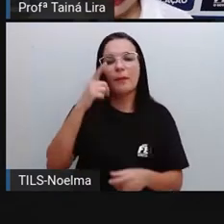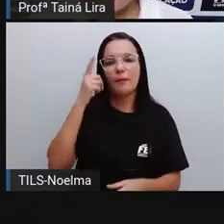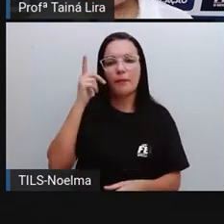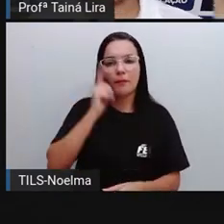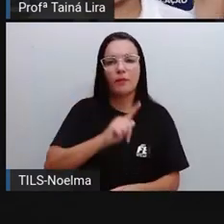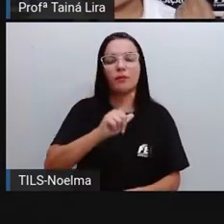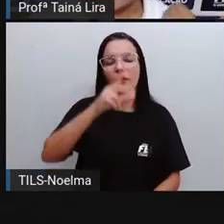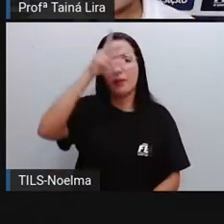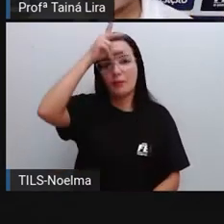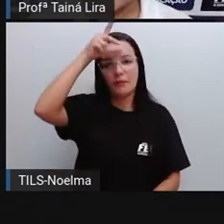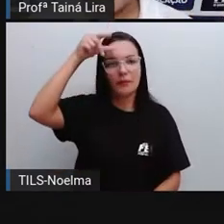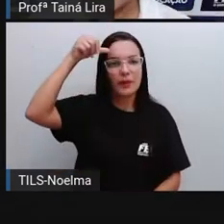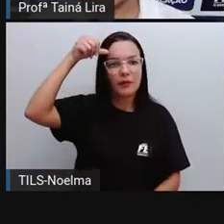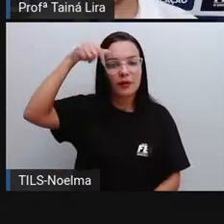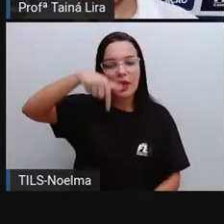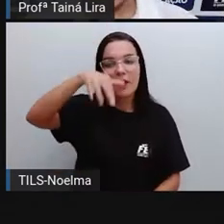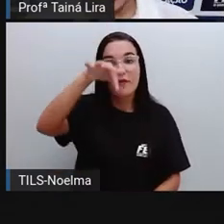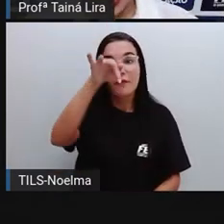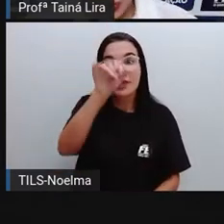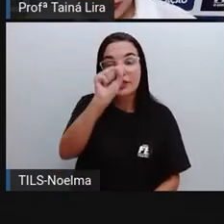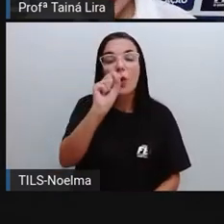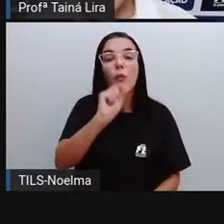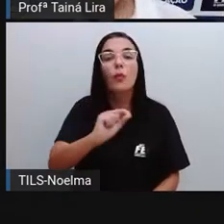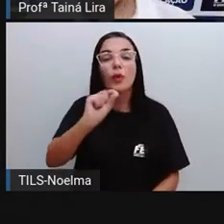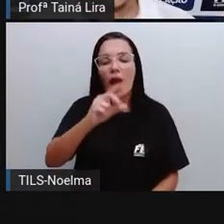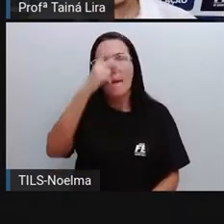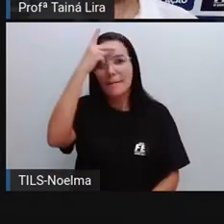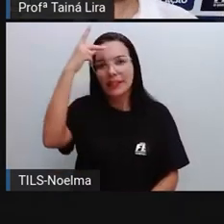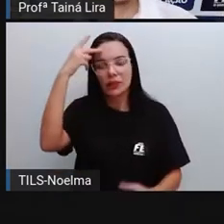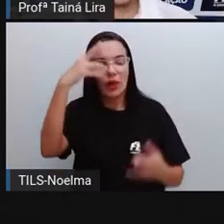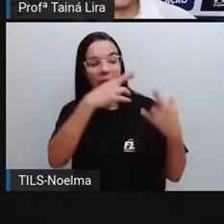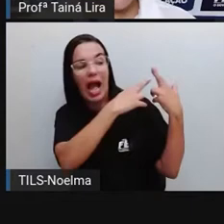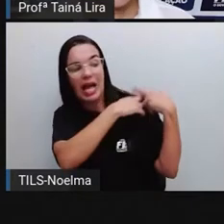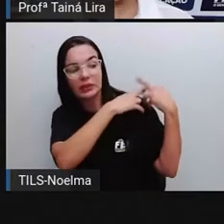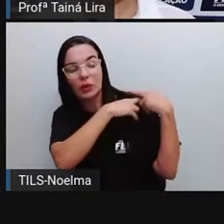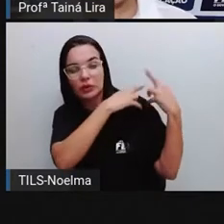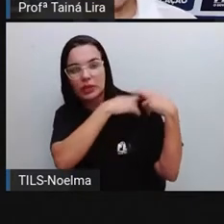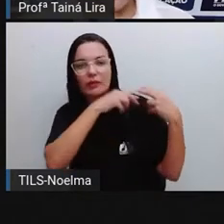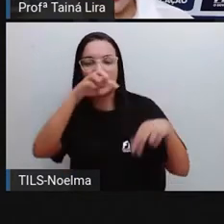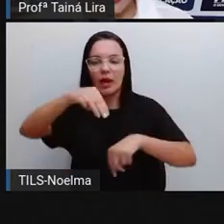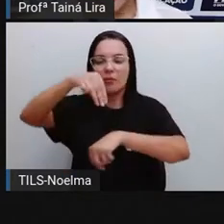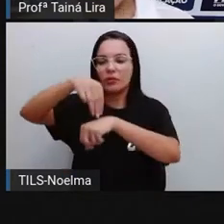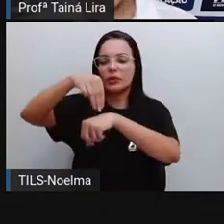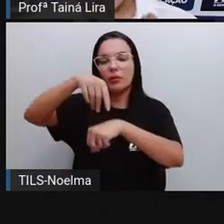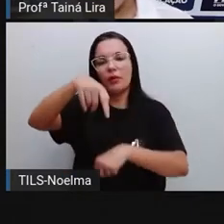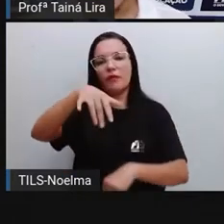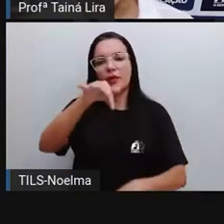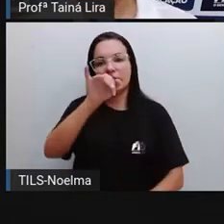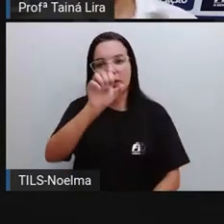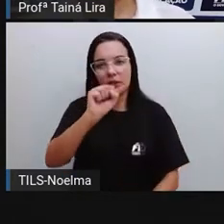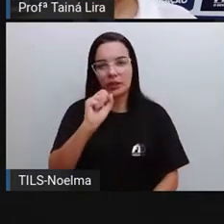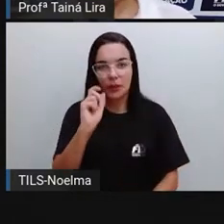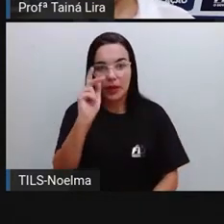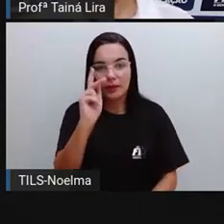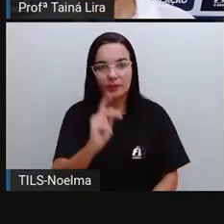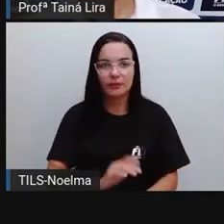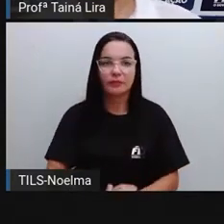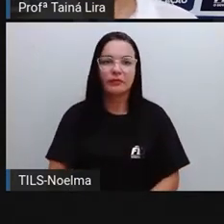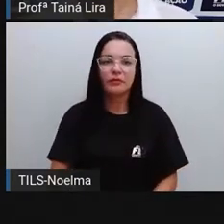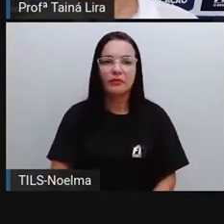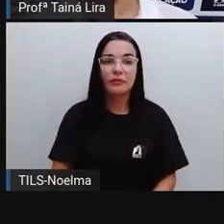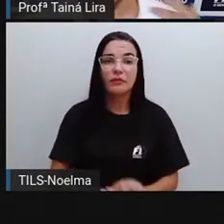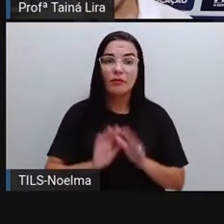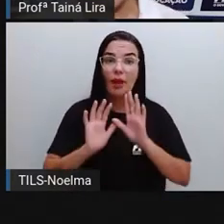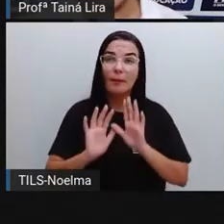tá bom? Então é o prefeito, é o gestor, né, da cidade de Feira de Santana, tá? Pró,